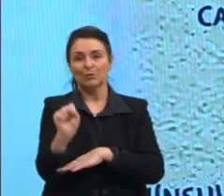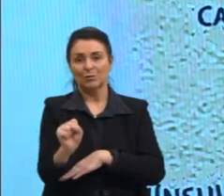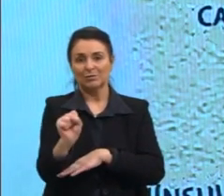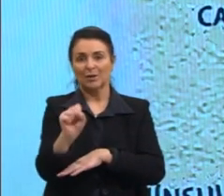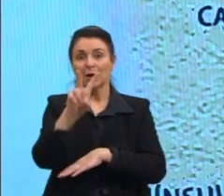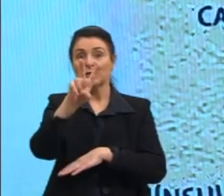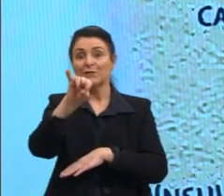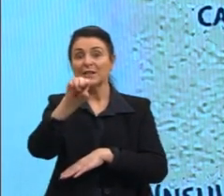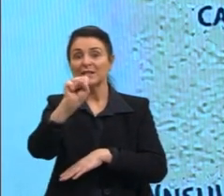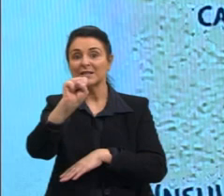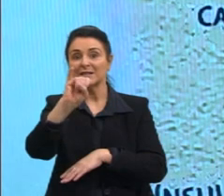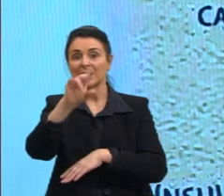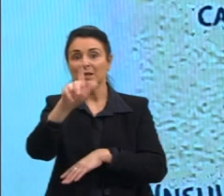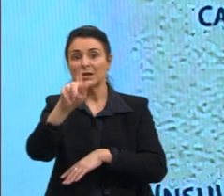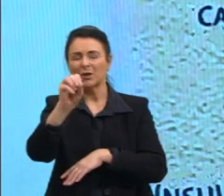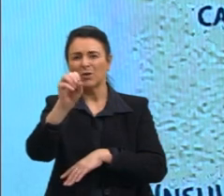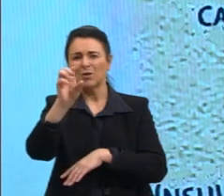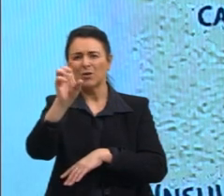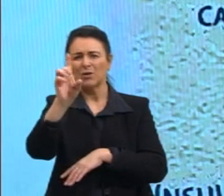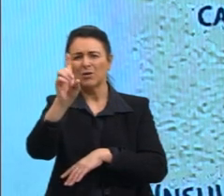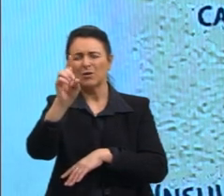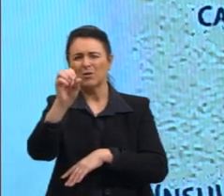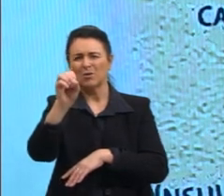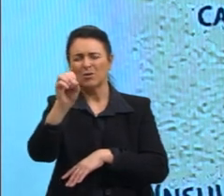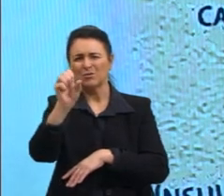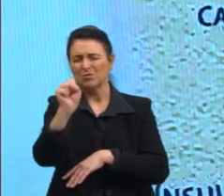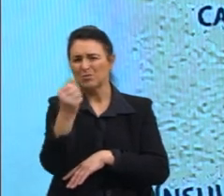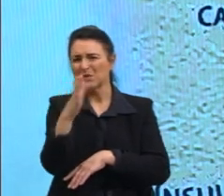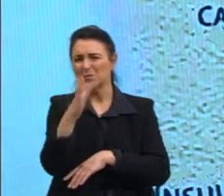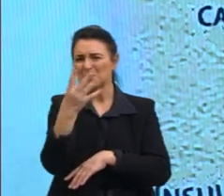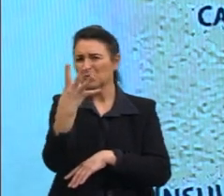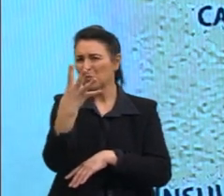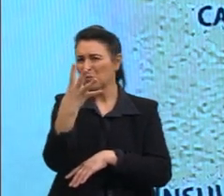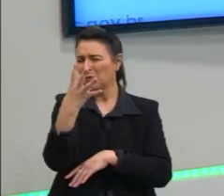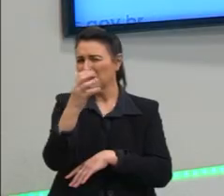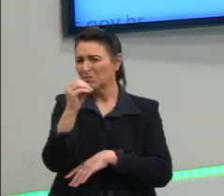aproximadamente ali uns 400 anos.